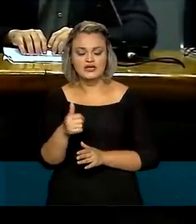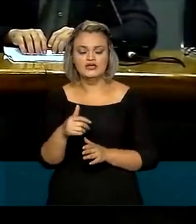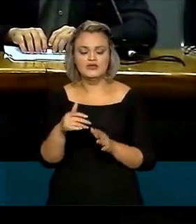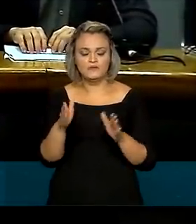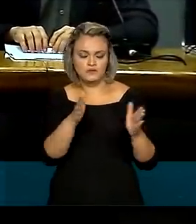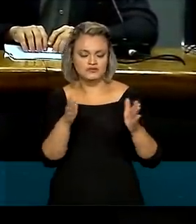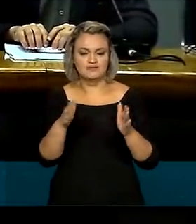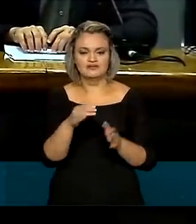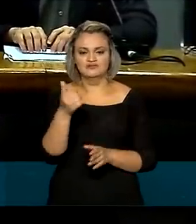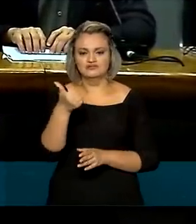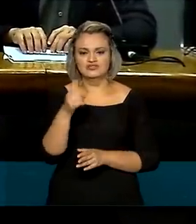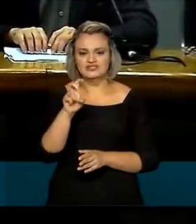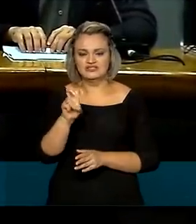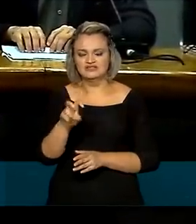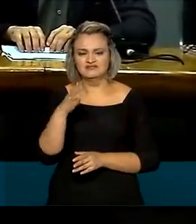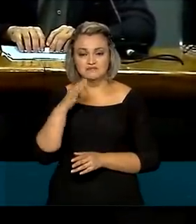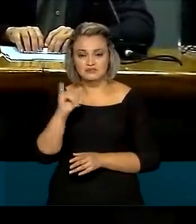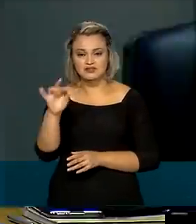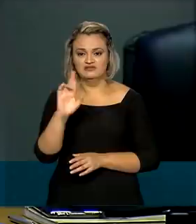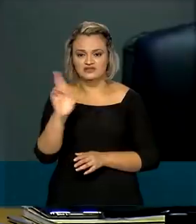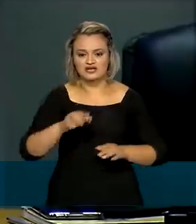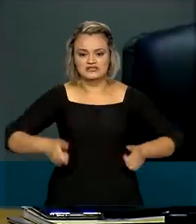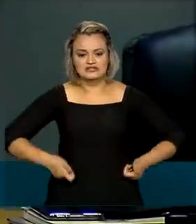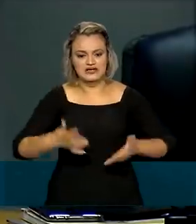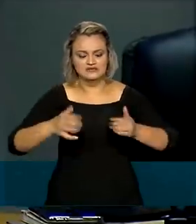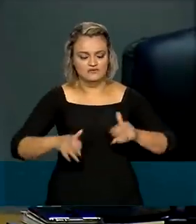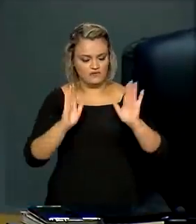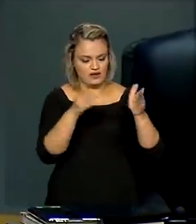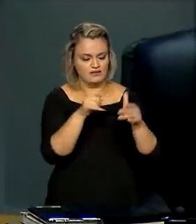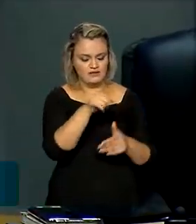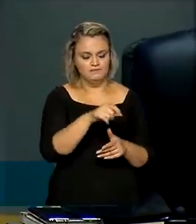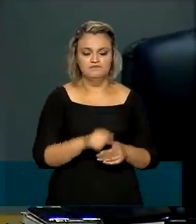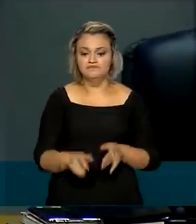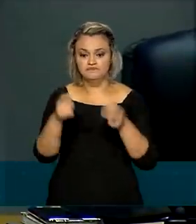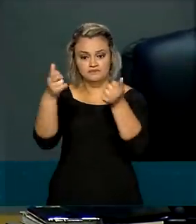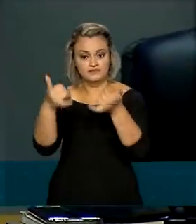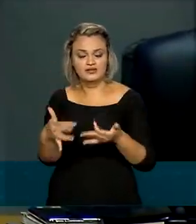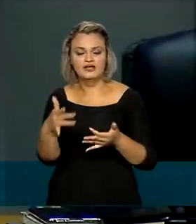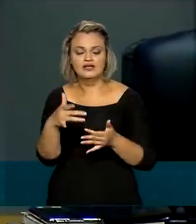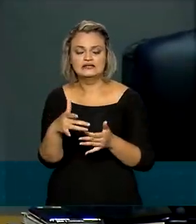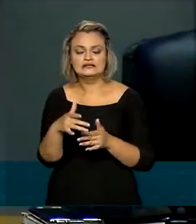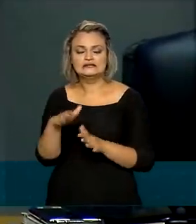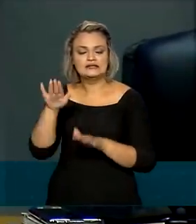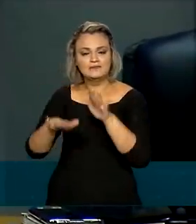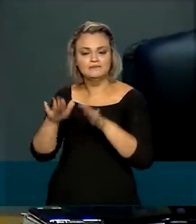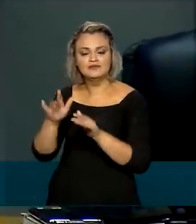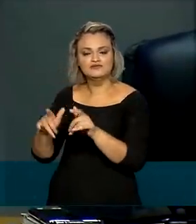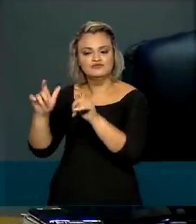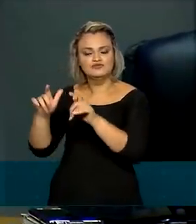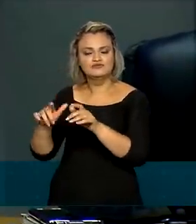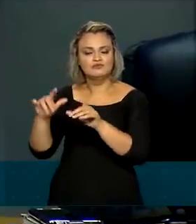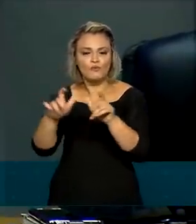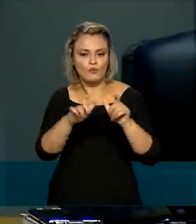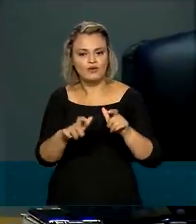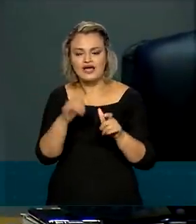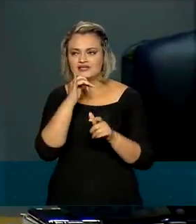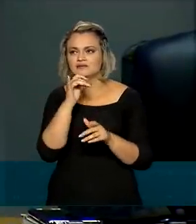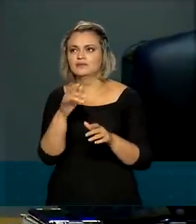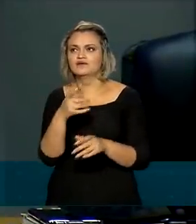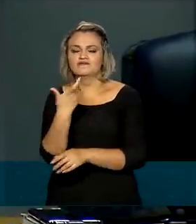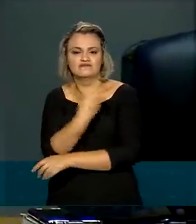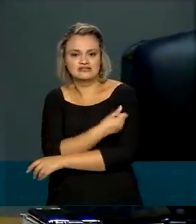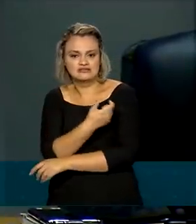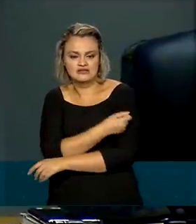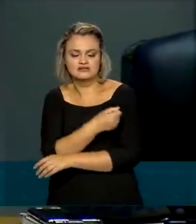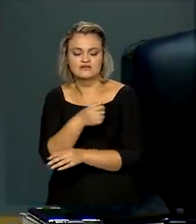bilhões em gastos específicos. Fica limitada a determinadas situações, como é o caso da vacinação